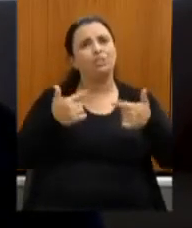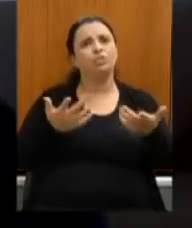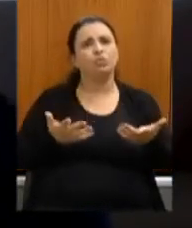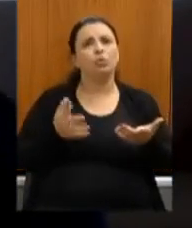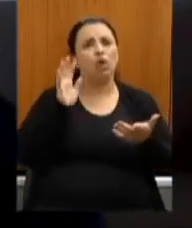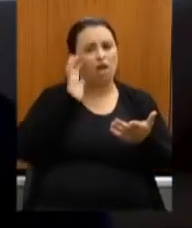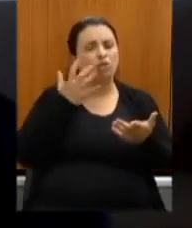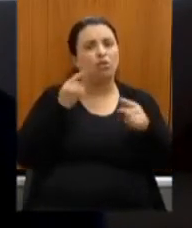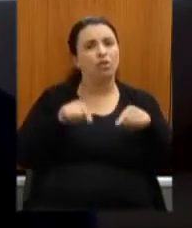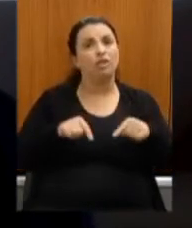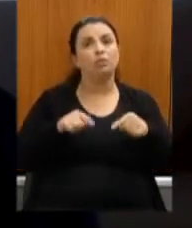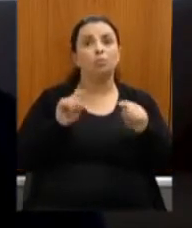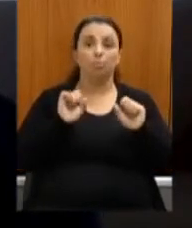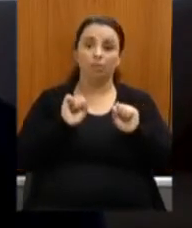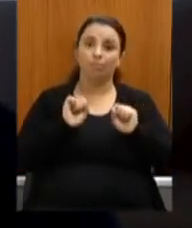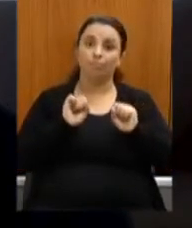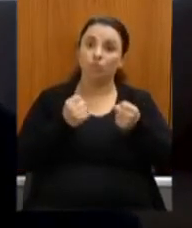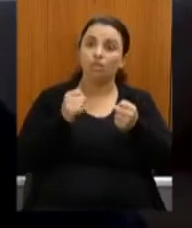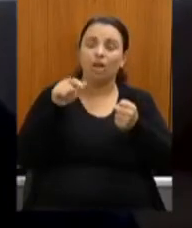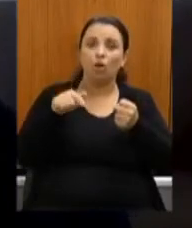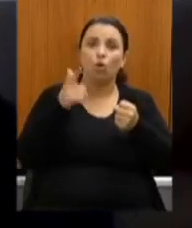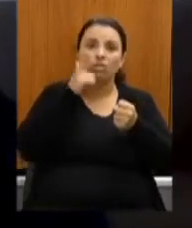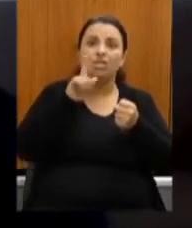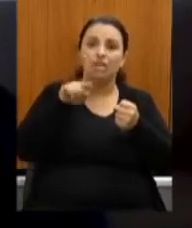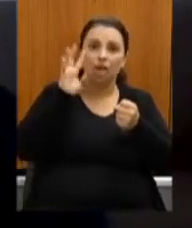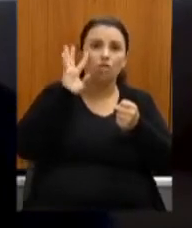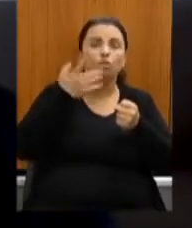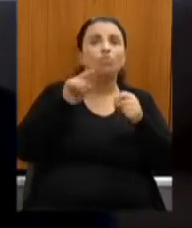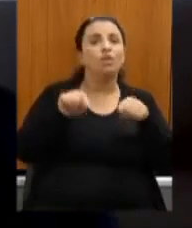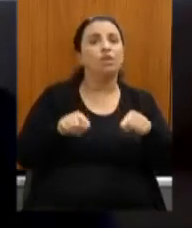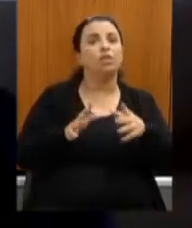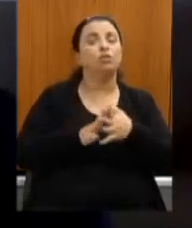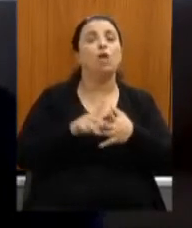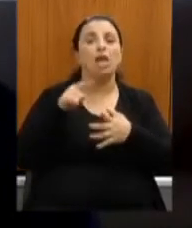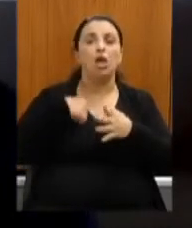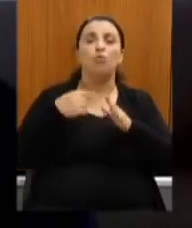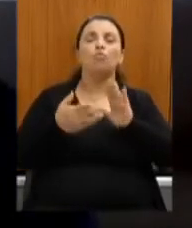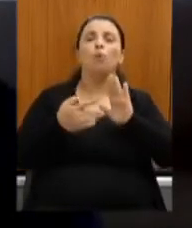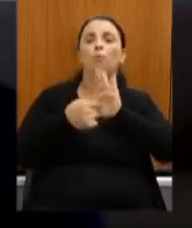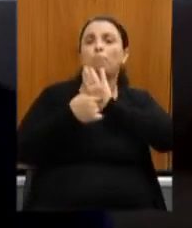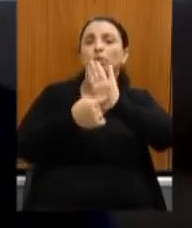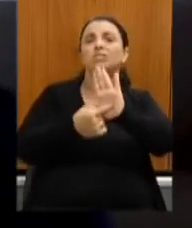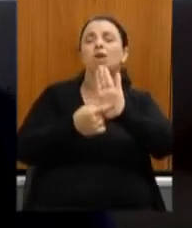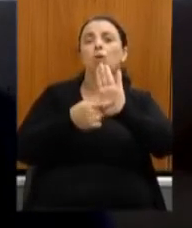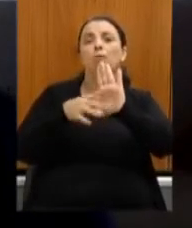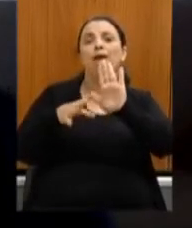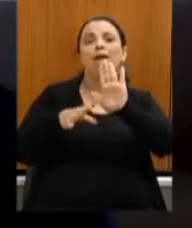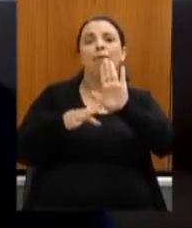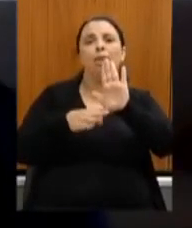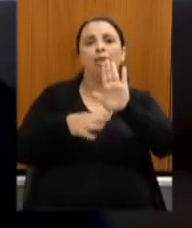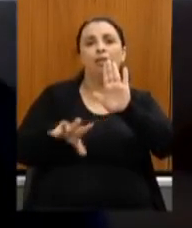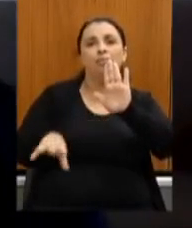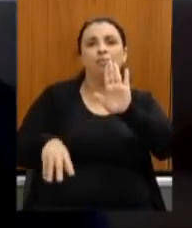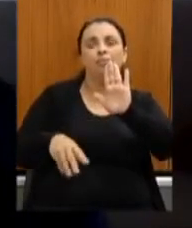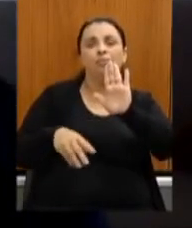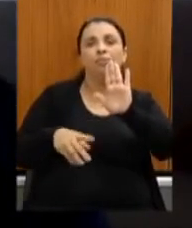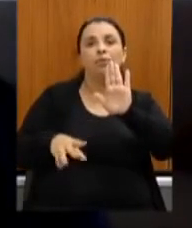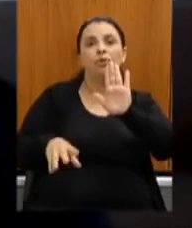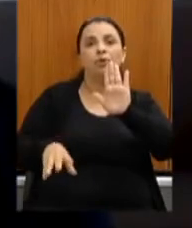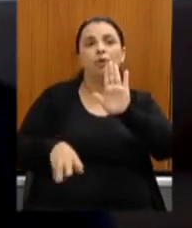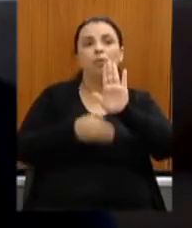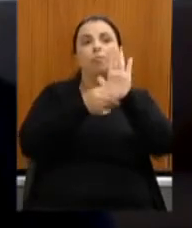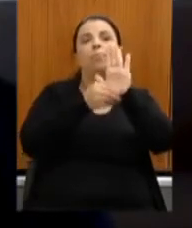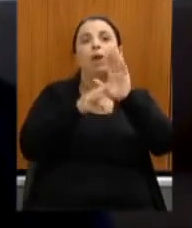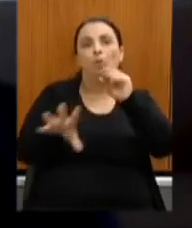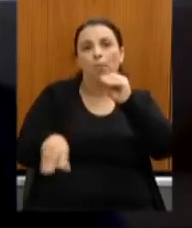para forçar esse assunto ser resolvido vou apresentar uma emenda tirando o que eu acho que seria